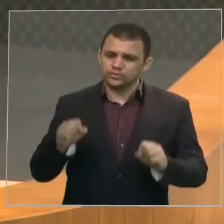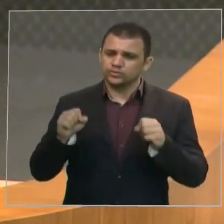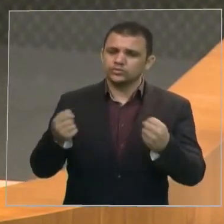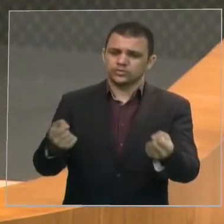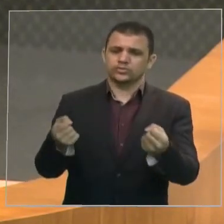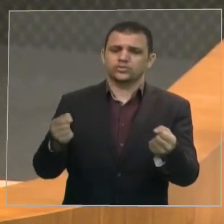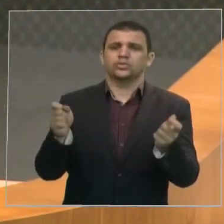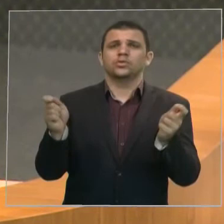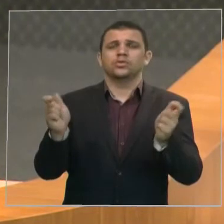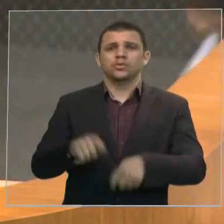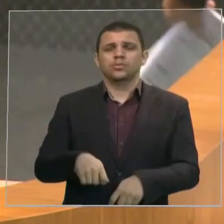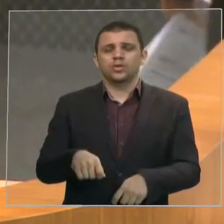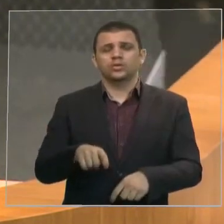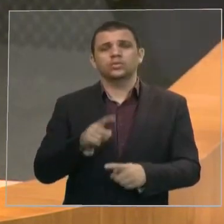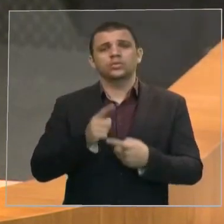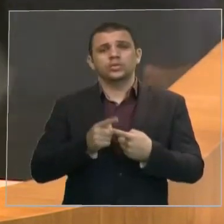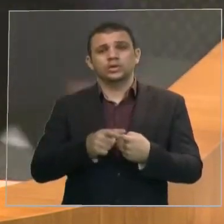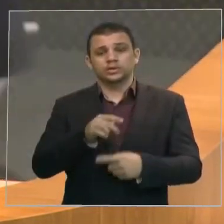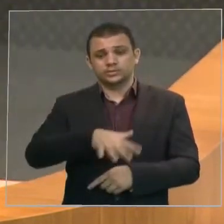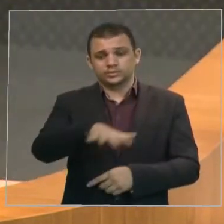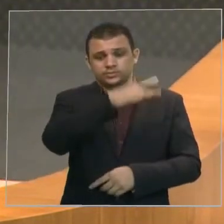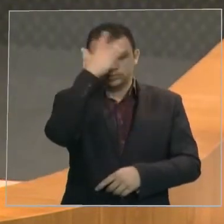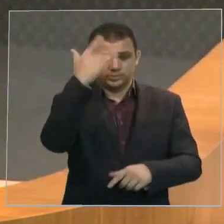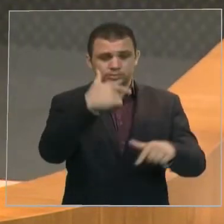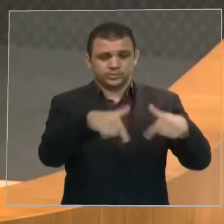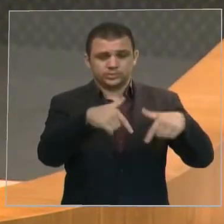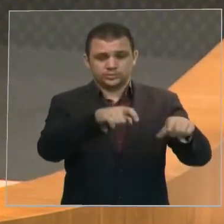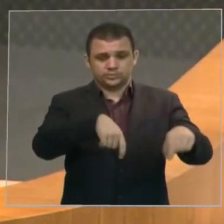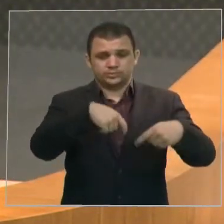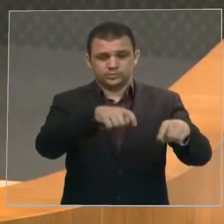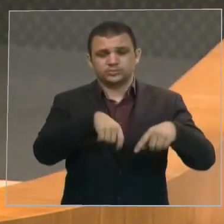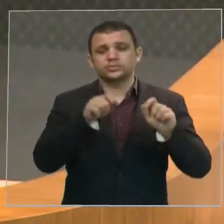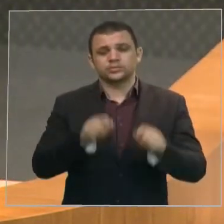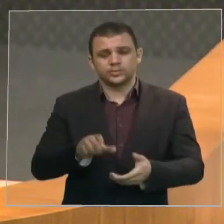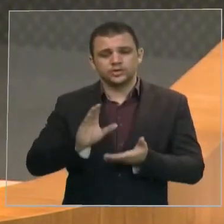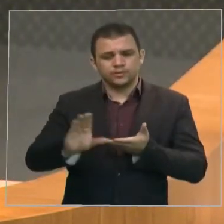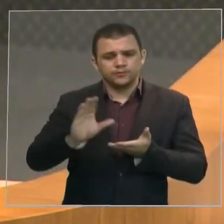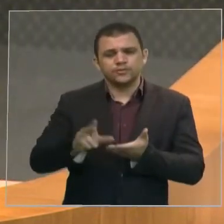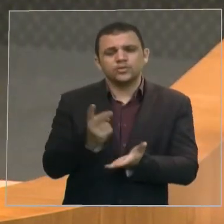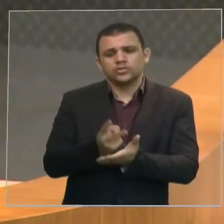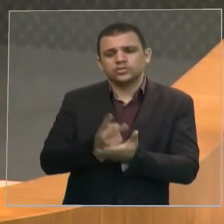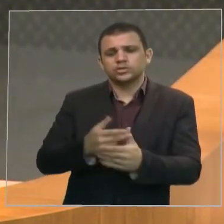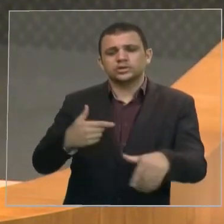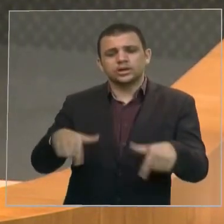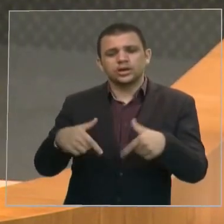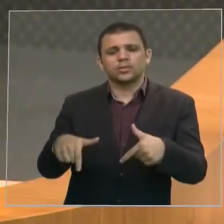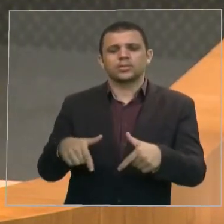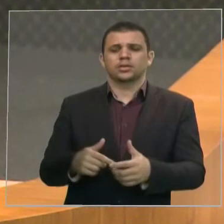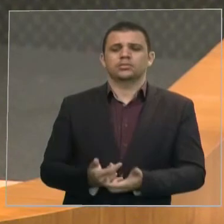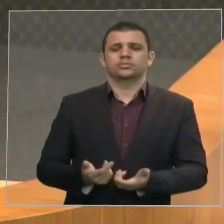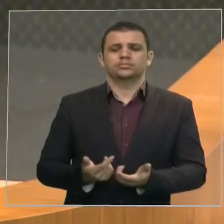agricultor consiga continuar investindo em emprego e renda. E o deputado Cléber Verde é um